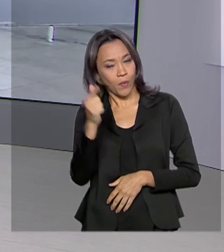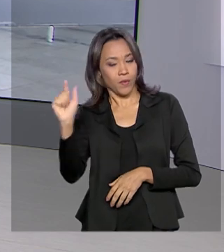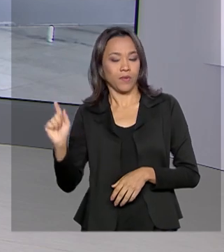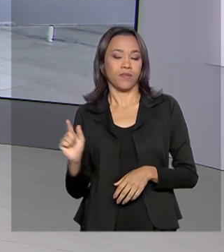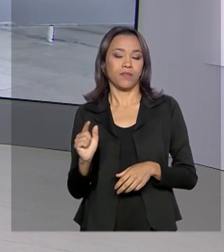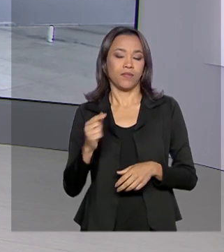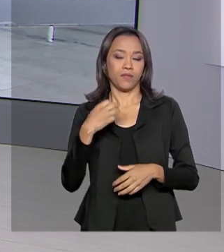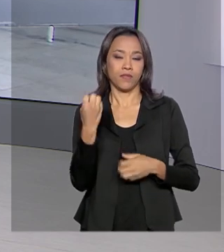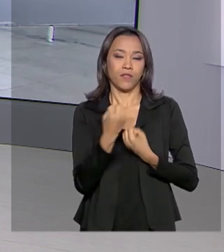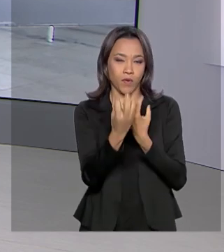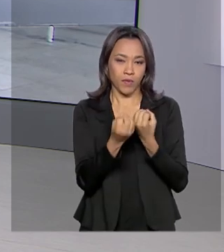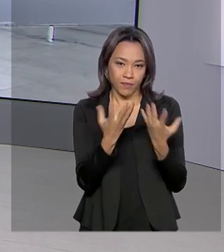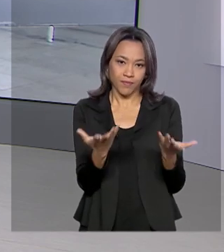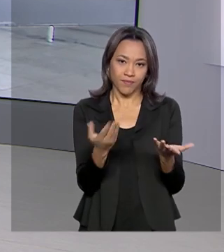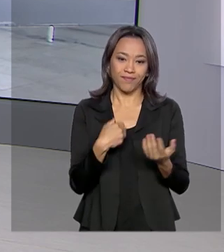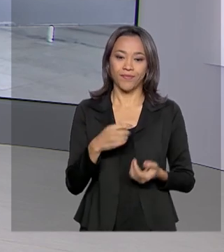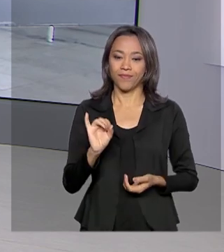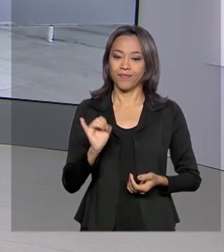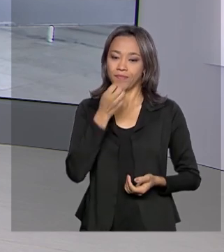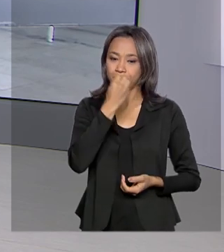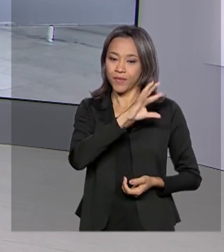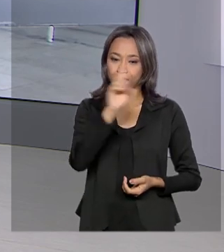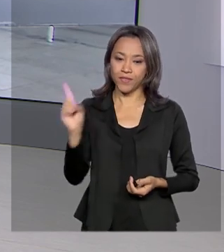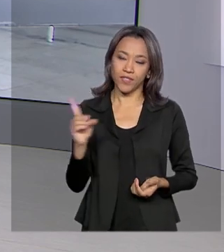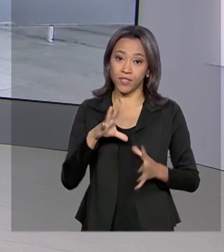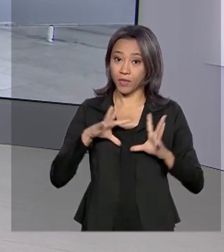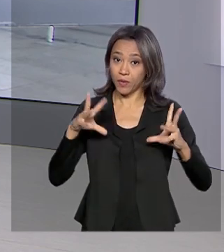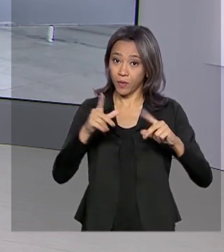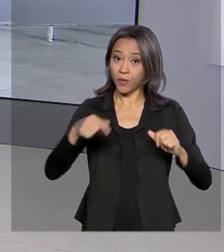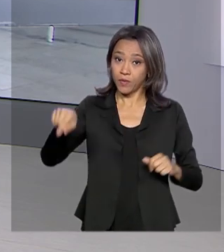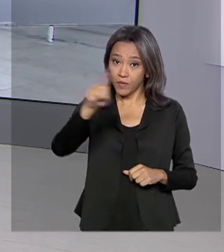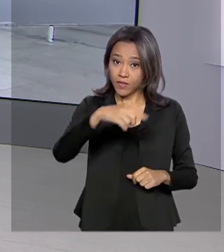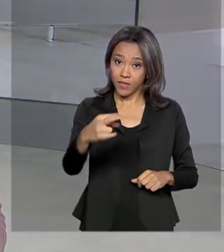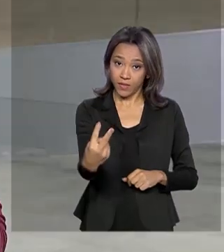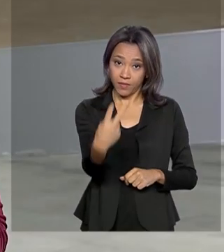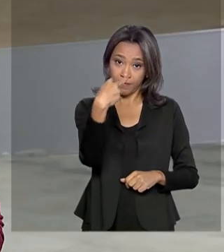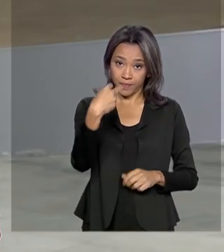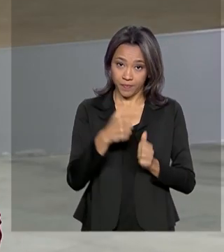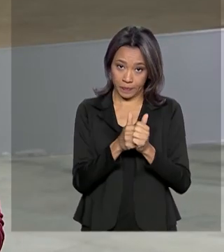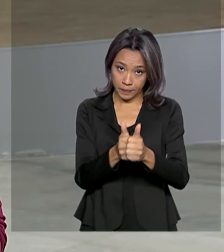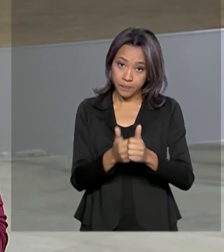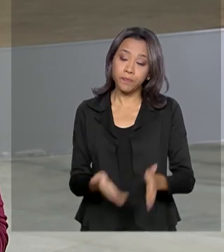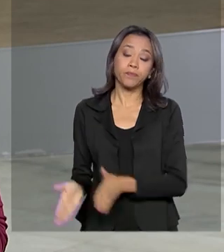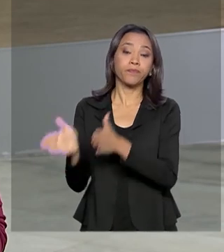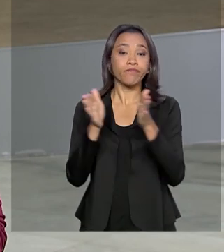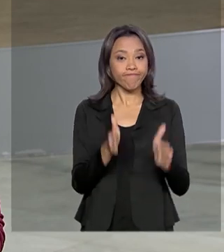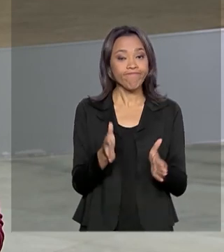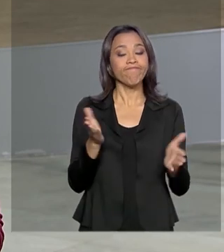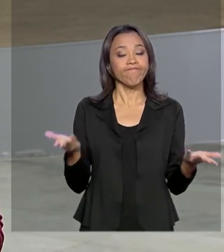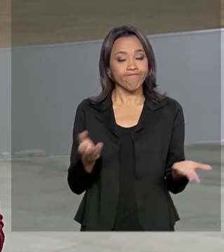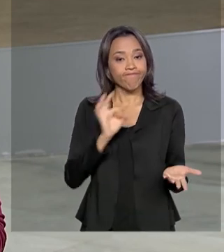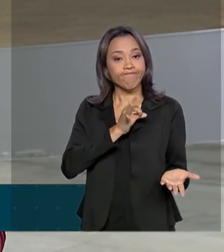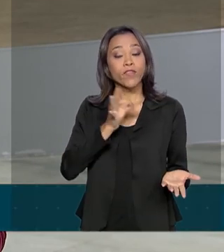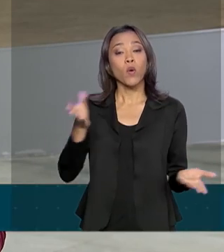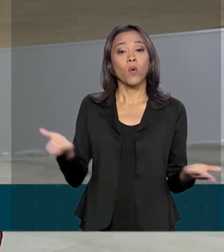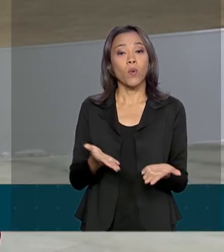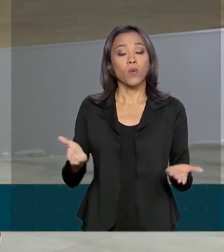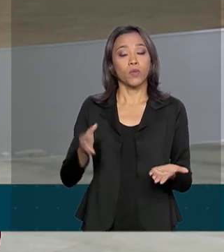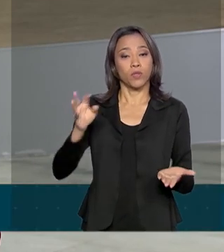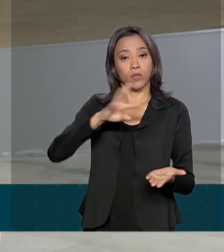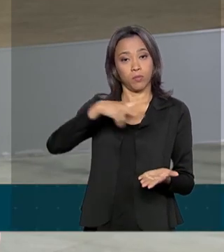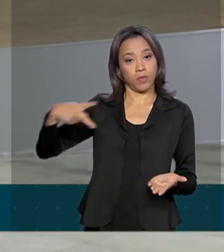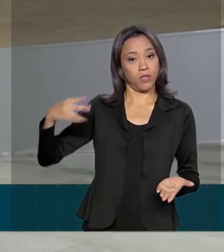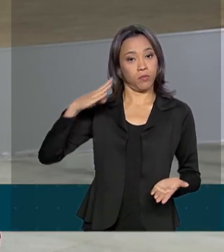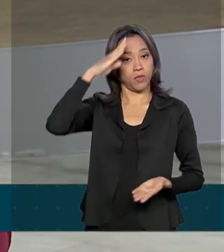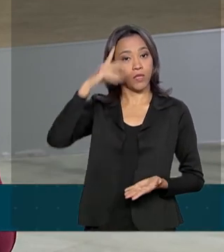Oi, Márcia, bom dia para você. Oi, bom dia, Roberto. Bom dia para todos que nos acompanham. É isso mesmo, Roberto. Hoje o presidente Jair Bolsonaro se encontra com o